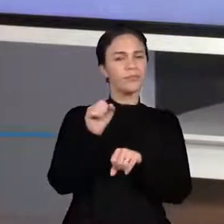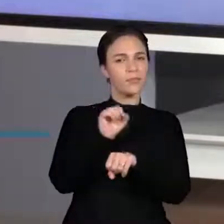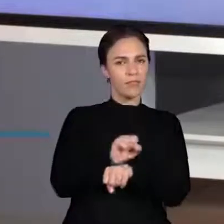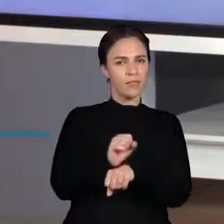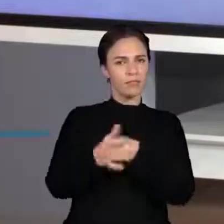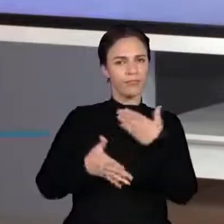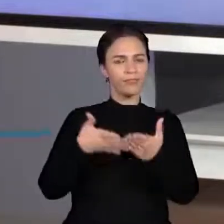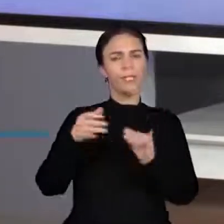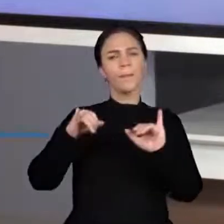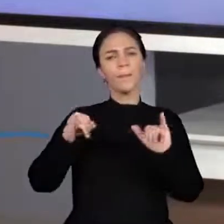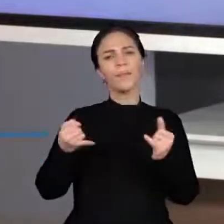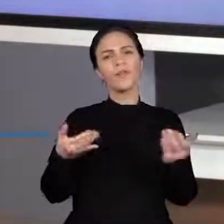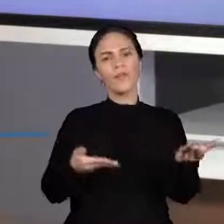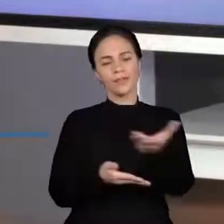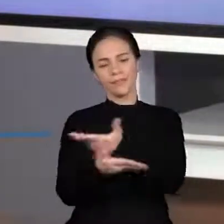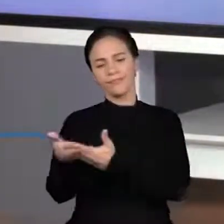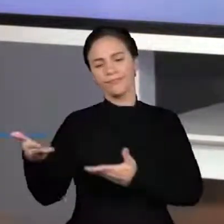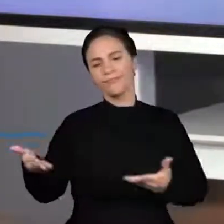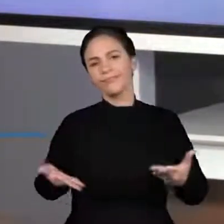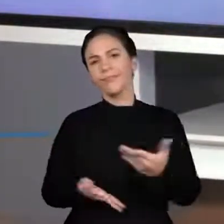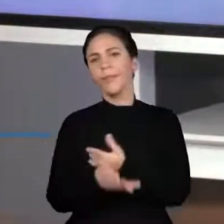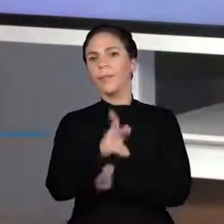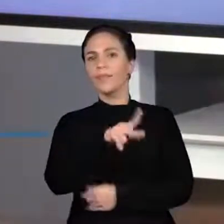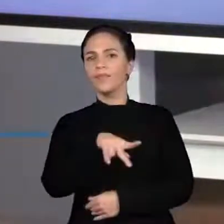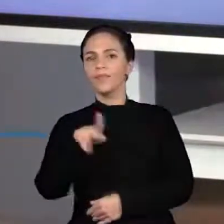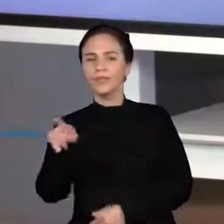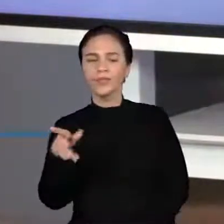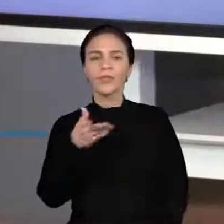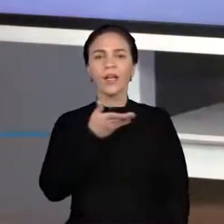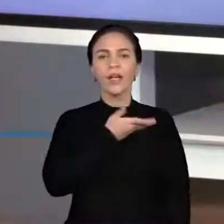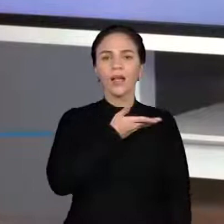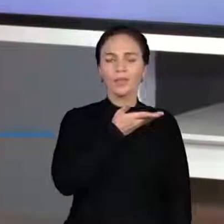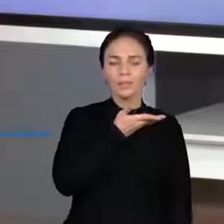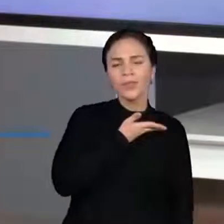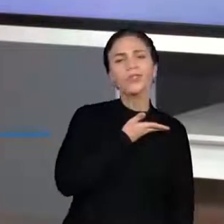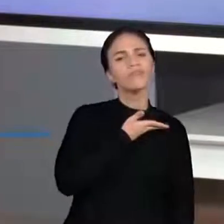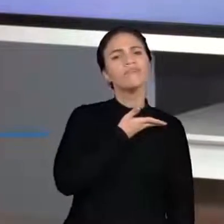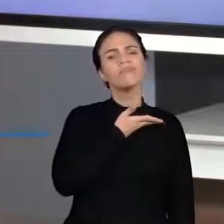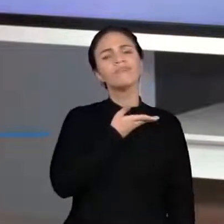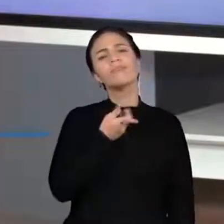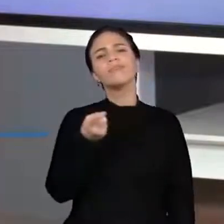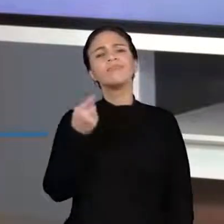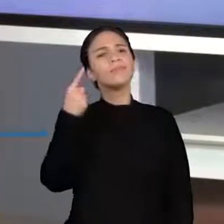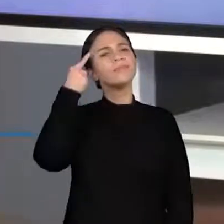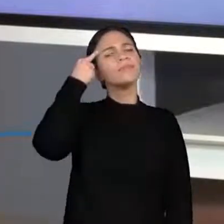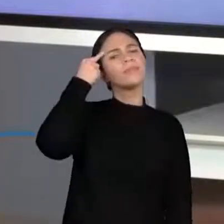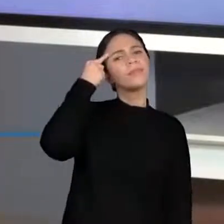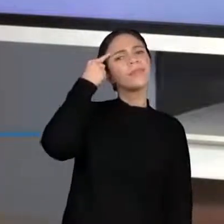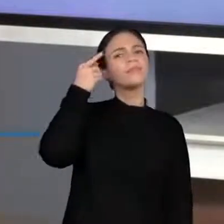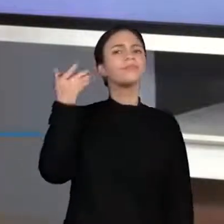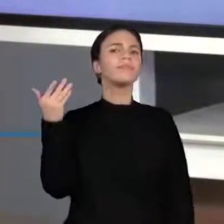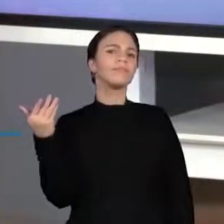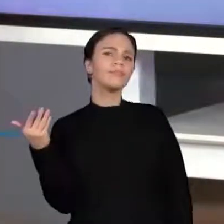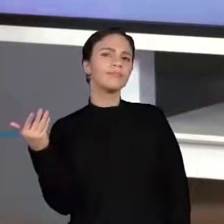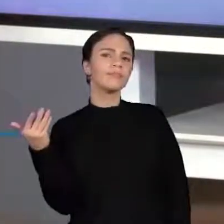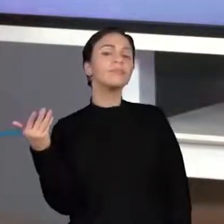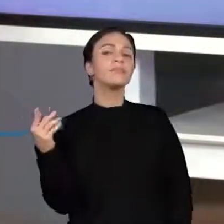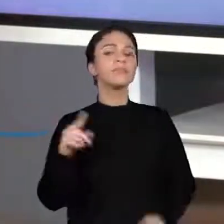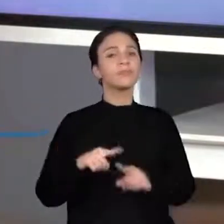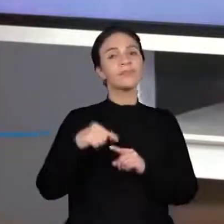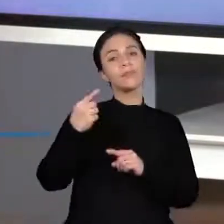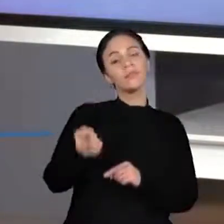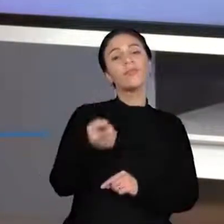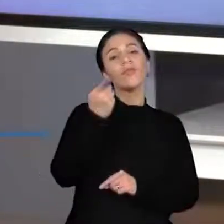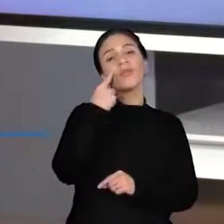discute aí com os seus colegas de sala. Comenta com a sua professora a ideia que você teve. Para depois ver o que a